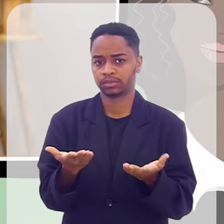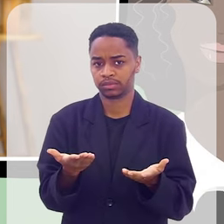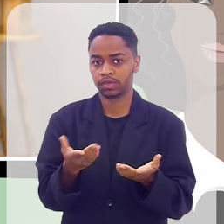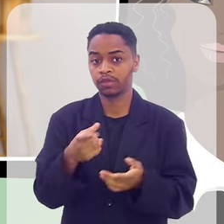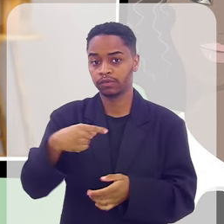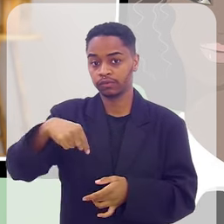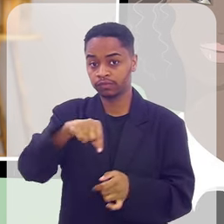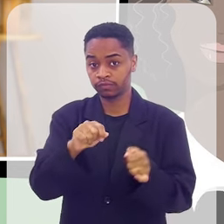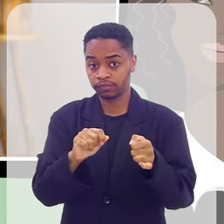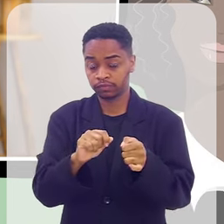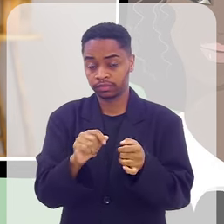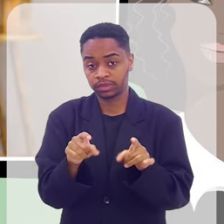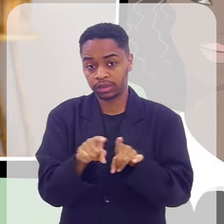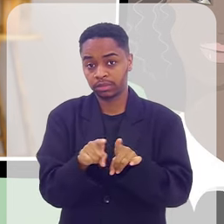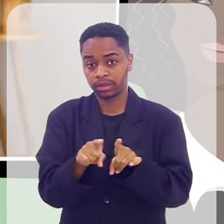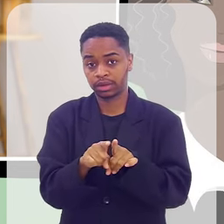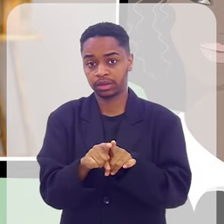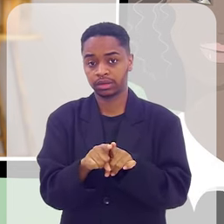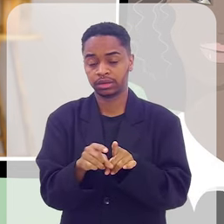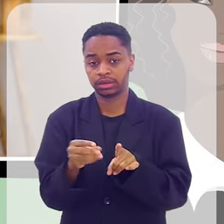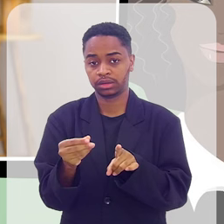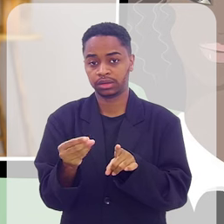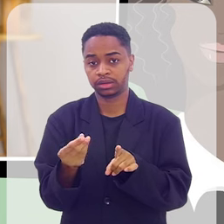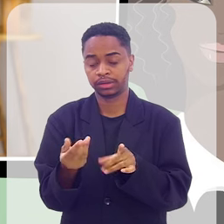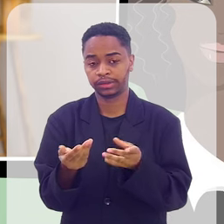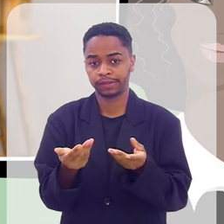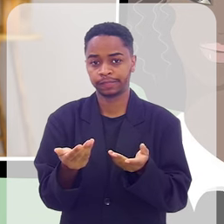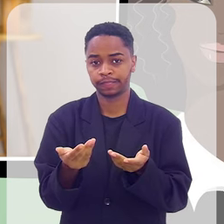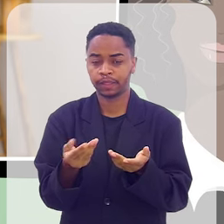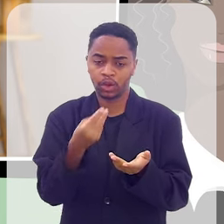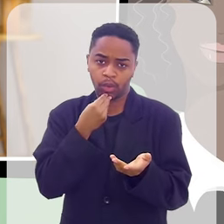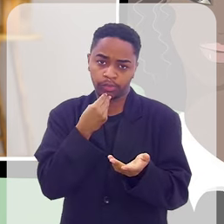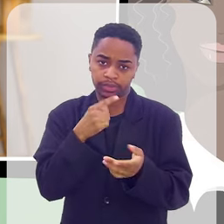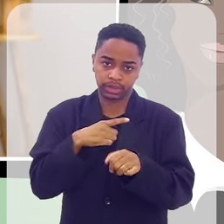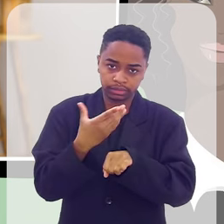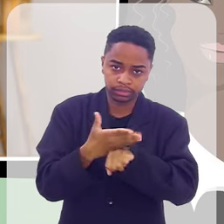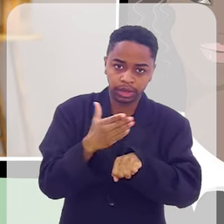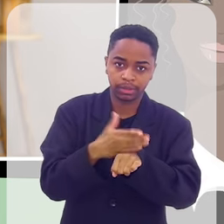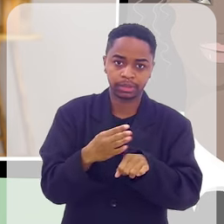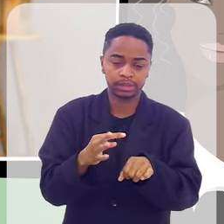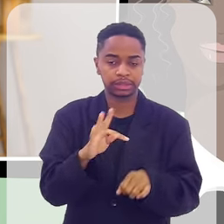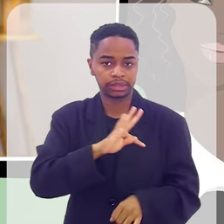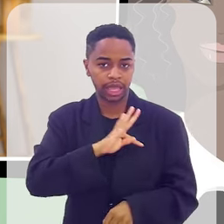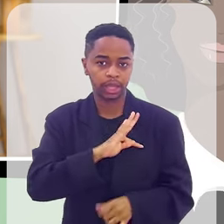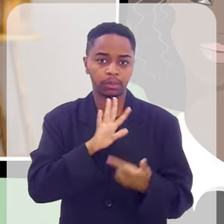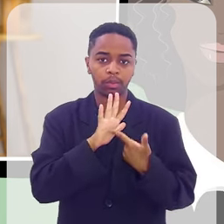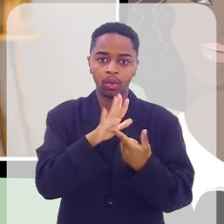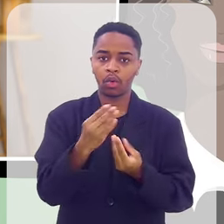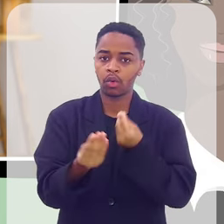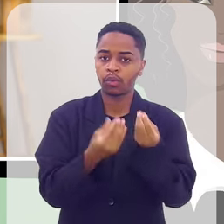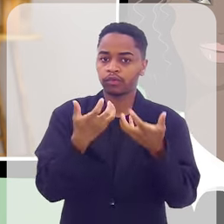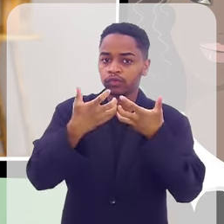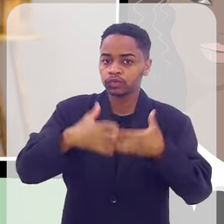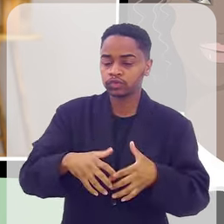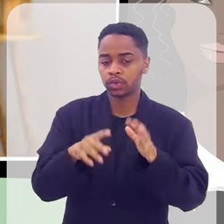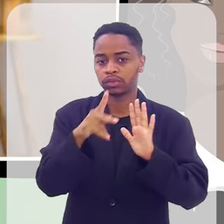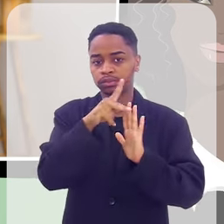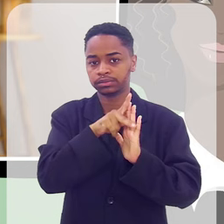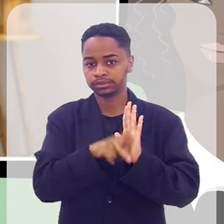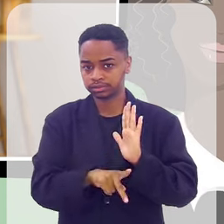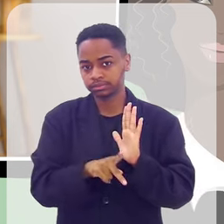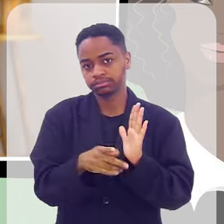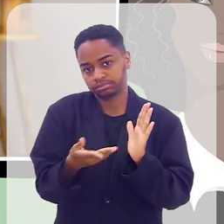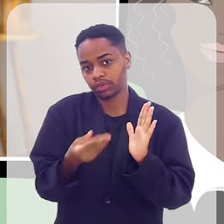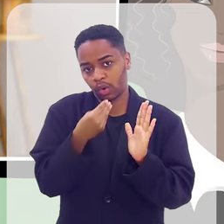fazem questão de deixar, claro, tem um treinamento técnico de como funciona o projeto, isso